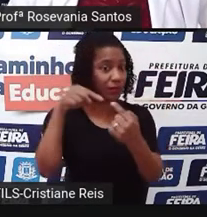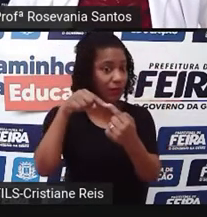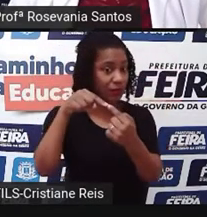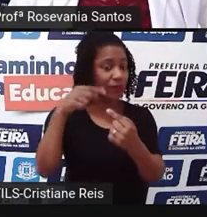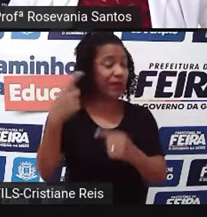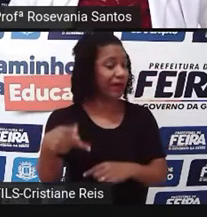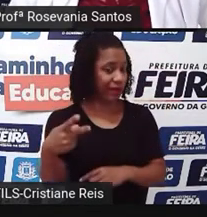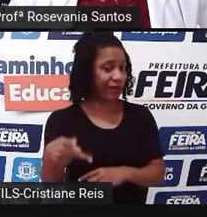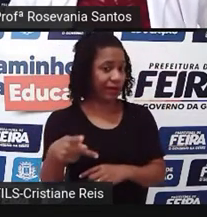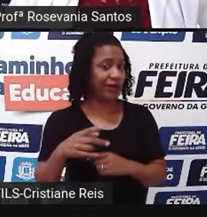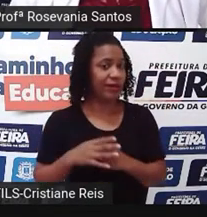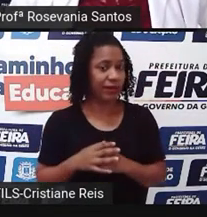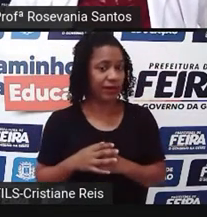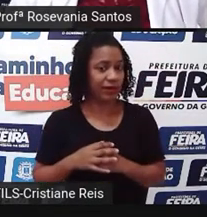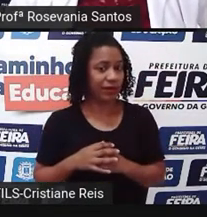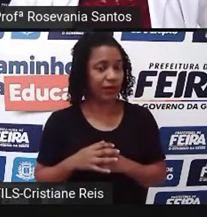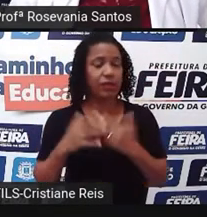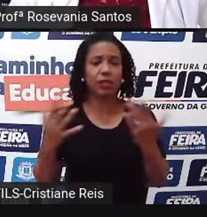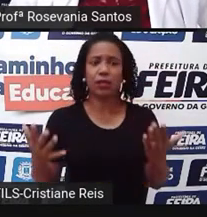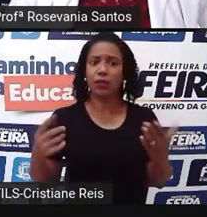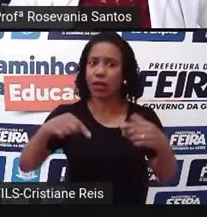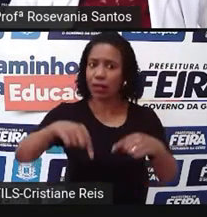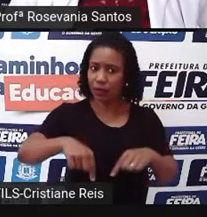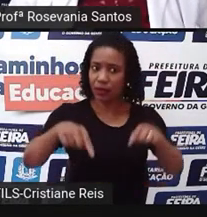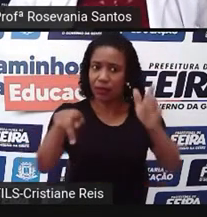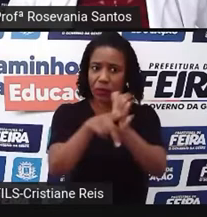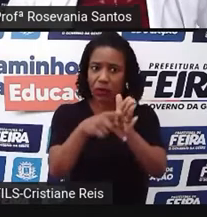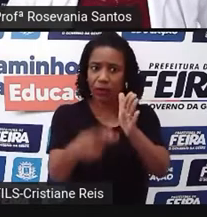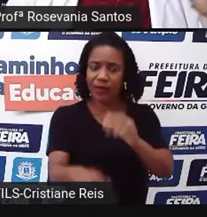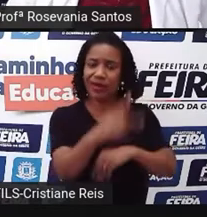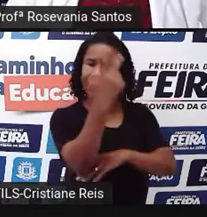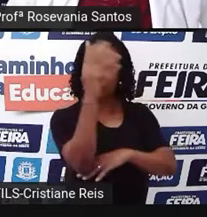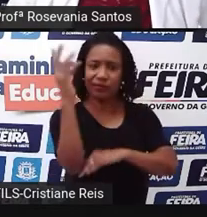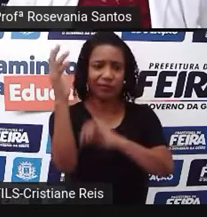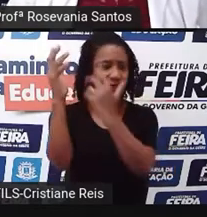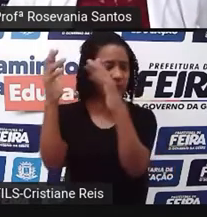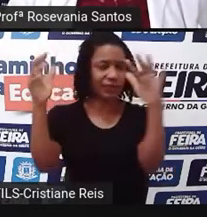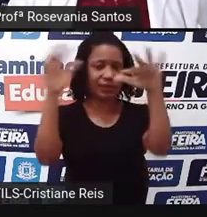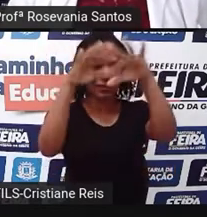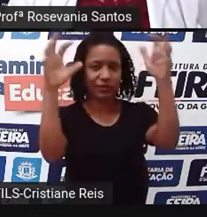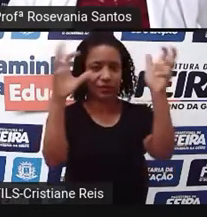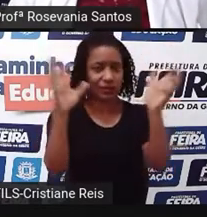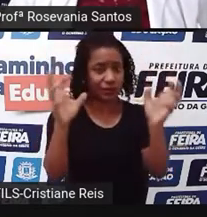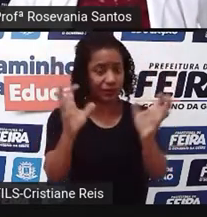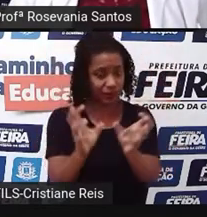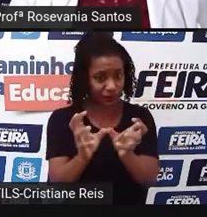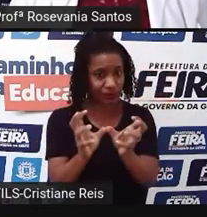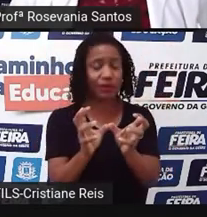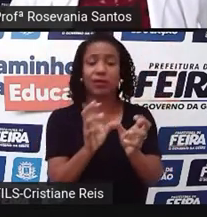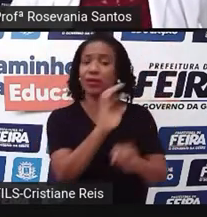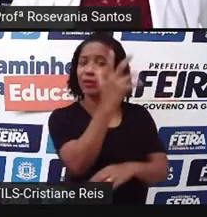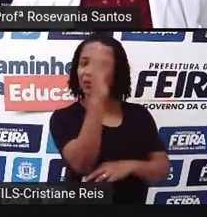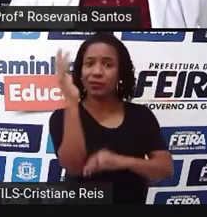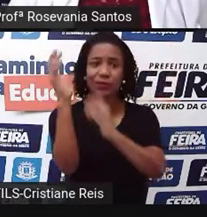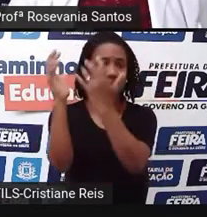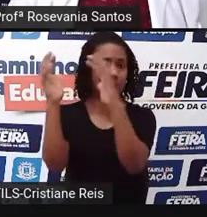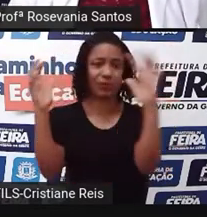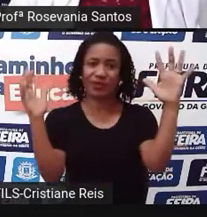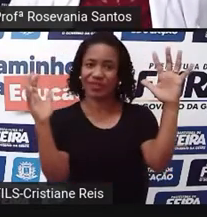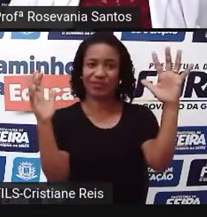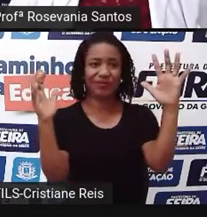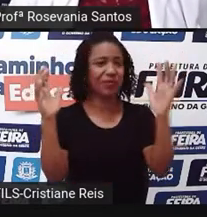inicialmente, da vegetação original e a introdução, né? de outras árvores, descaracteriza esse termo aqui.